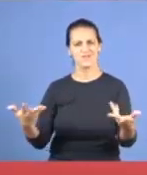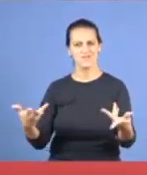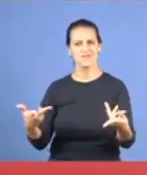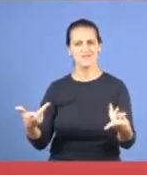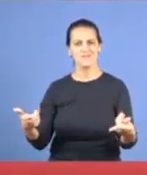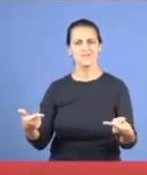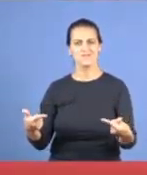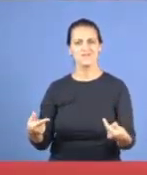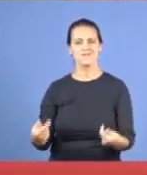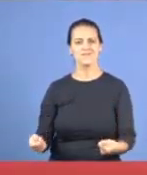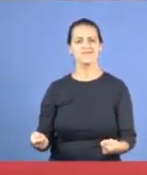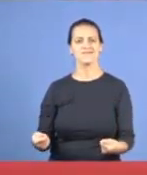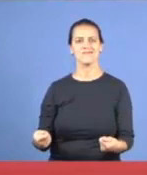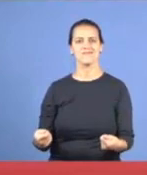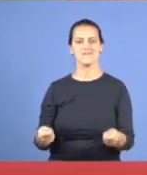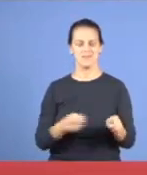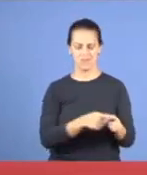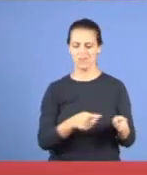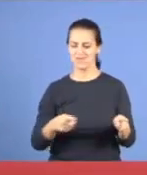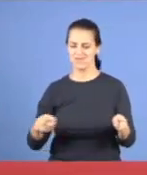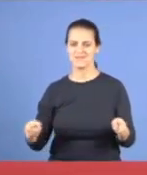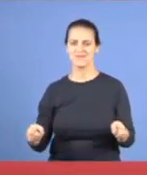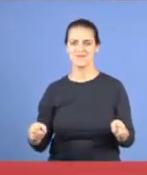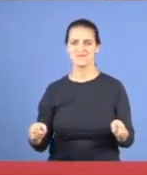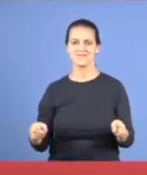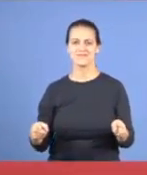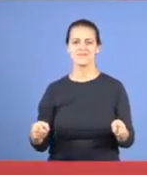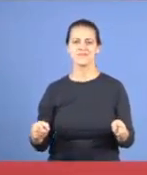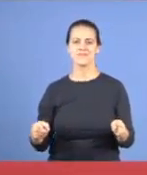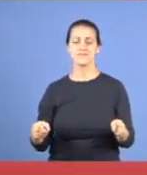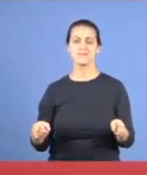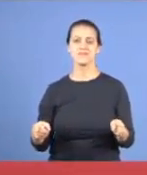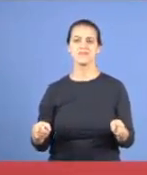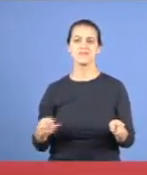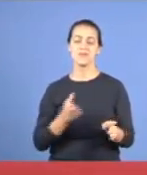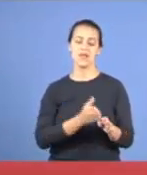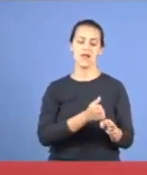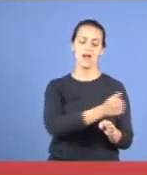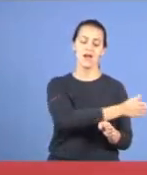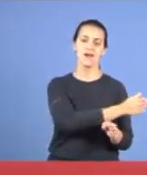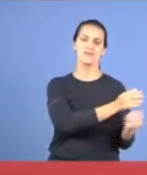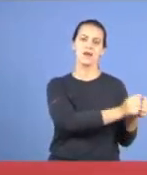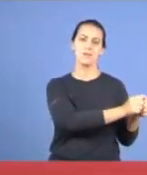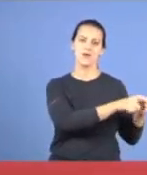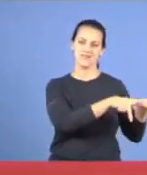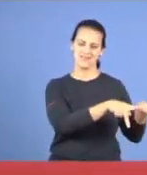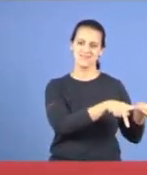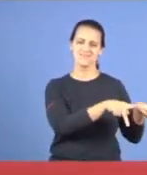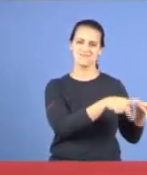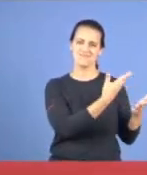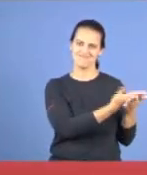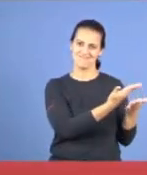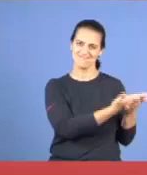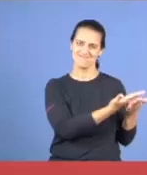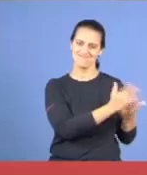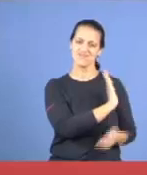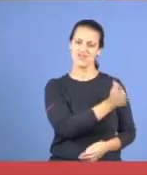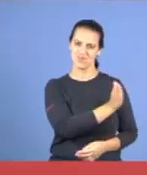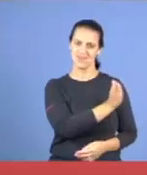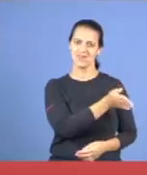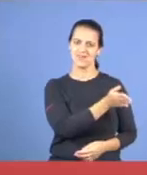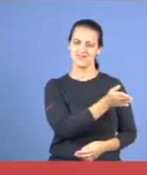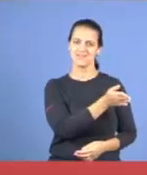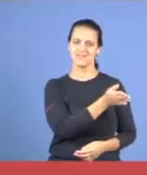feito, nesse período, anteriormente, tratamos do livro de Apocalipse, um livro que ficou, de certa forma,